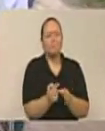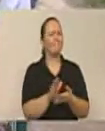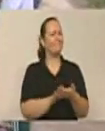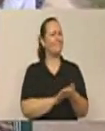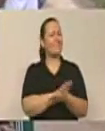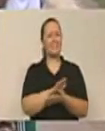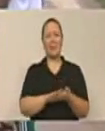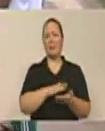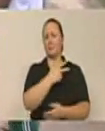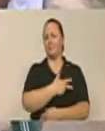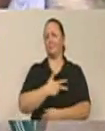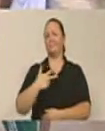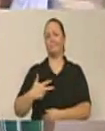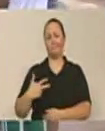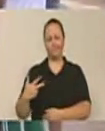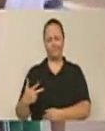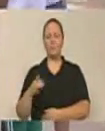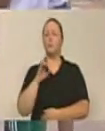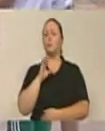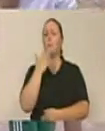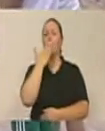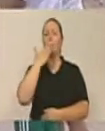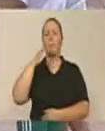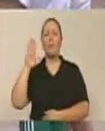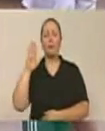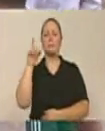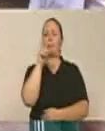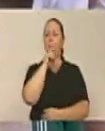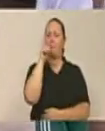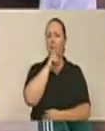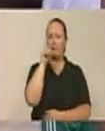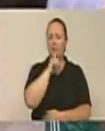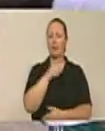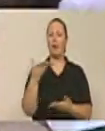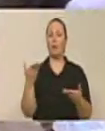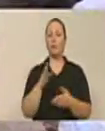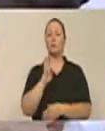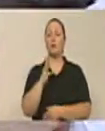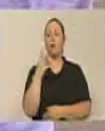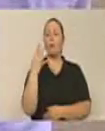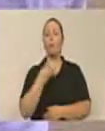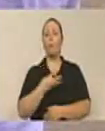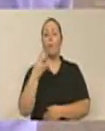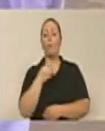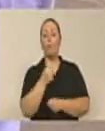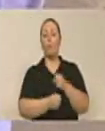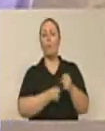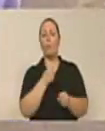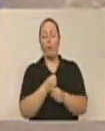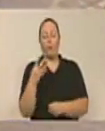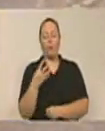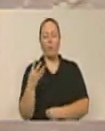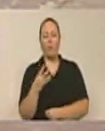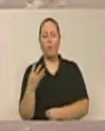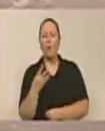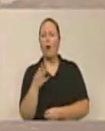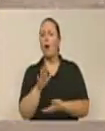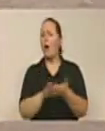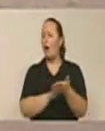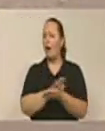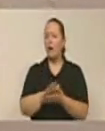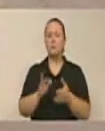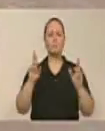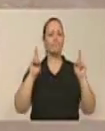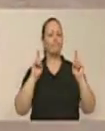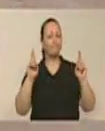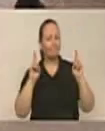após o CAIC. Só promessas e mentira. Agora, no quarto ano do mandato do prefeito Napoleão e vice Jovino, espera que essa reivindicação seja